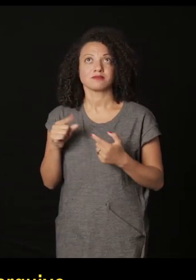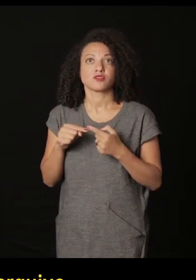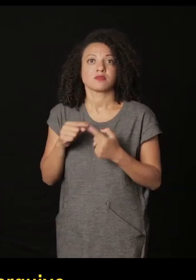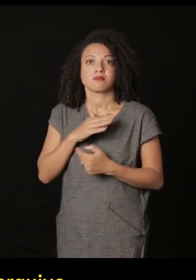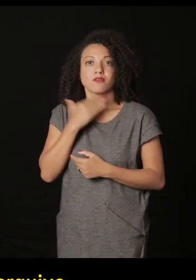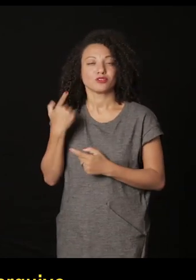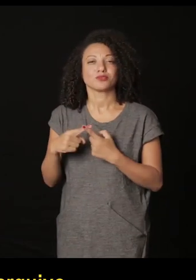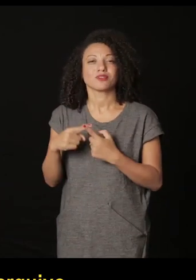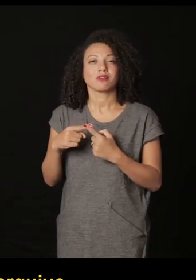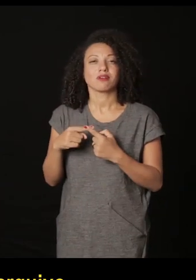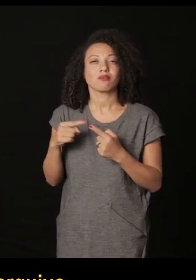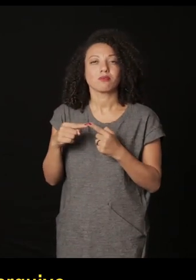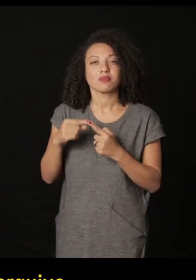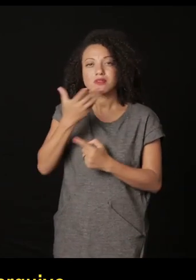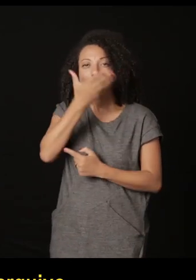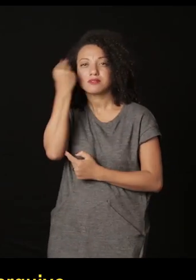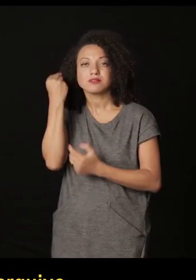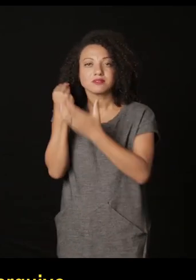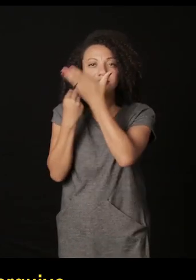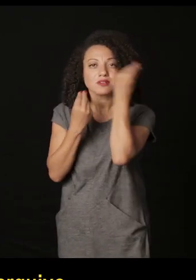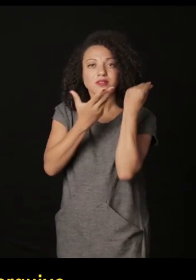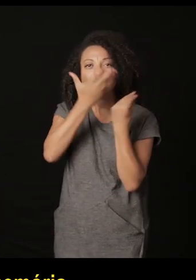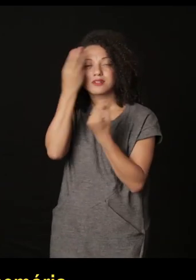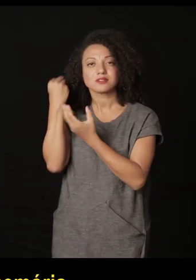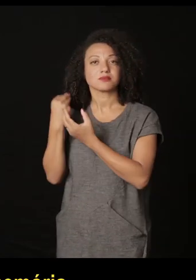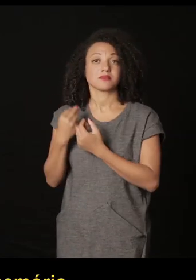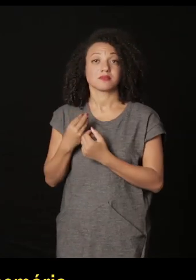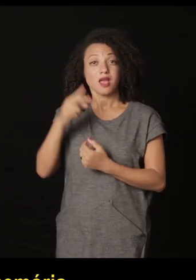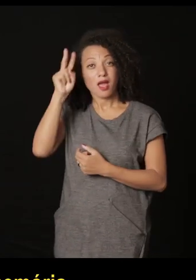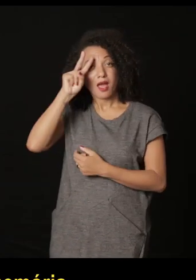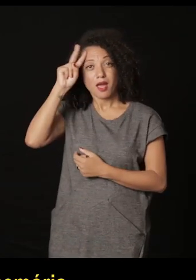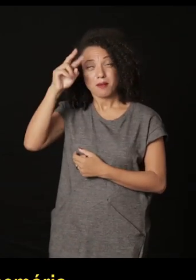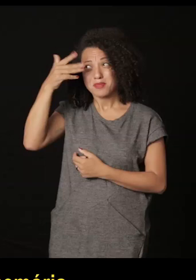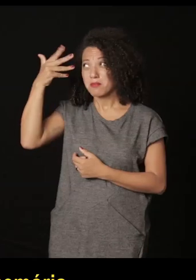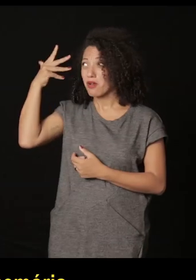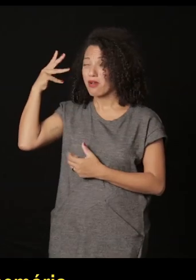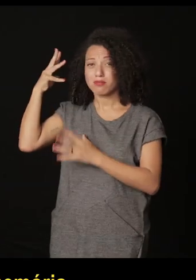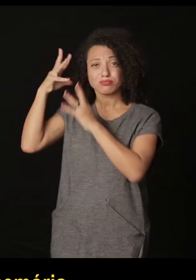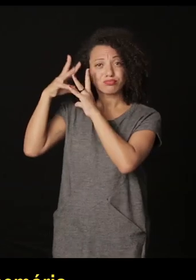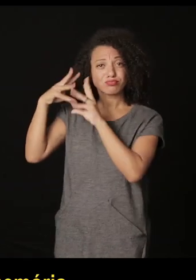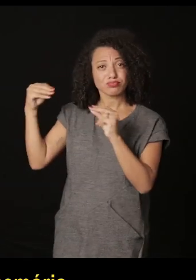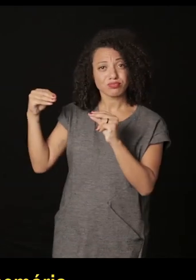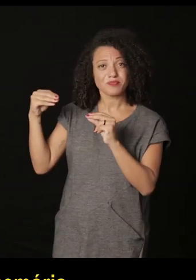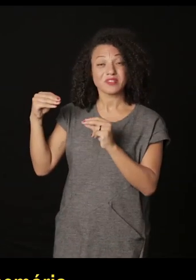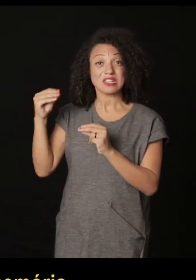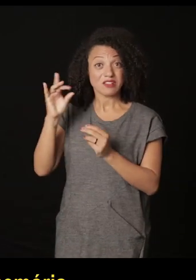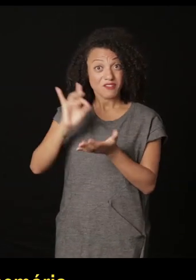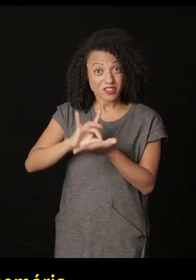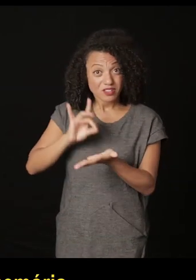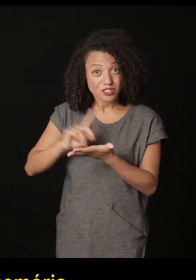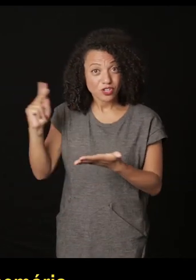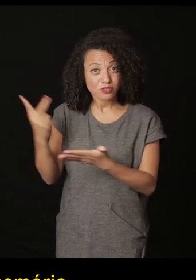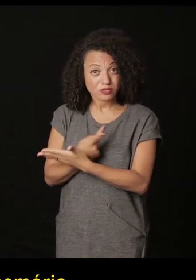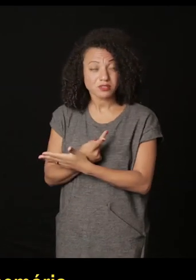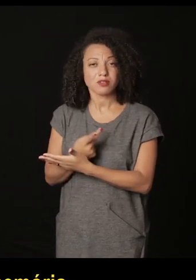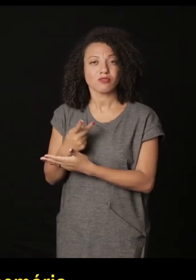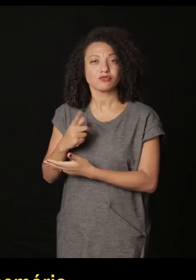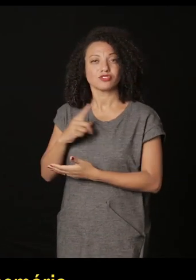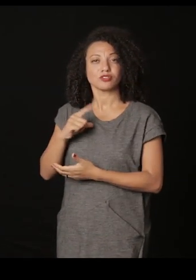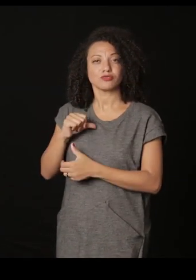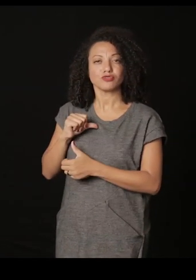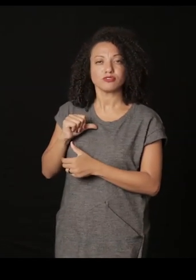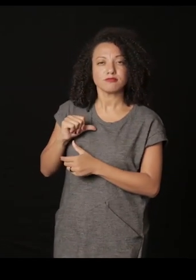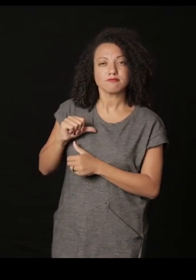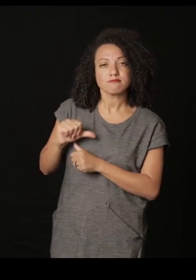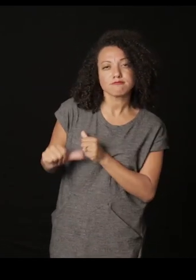o arquivo no esquecimento no ouvido no esquecimento na amnésia na aniquilação da memória na erradicação da verdade